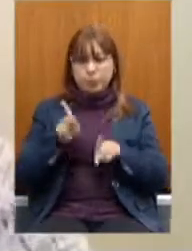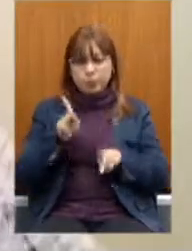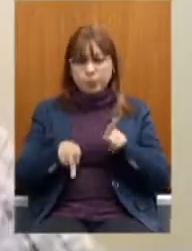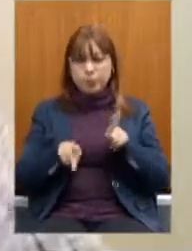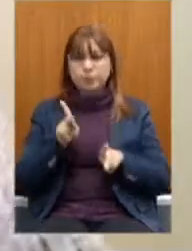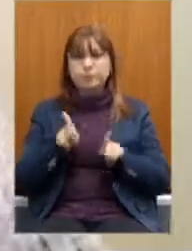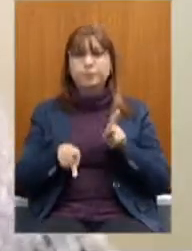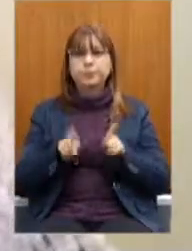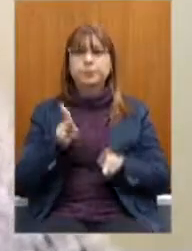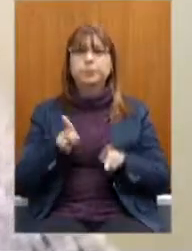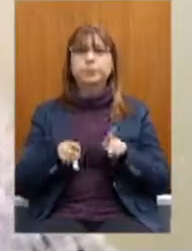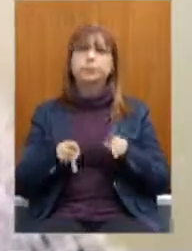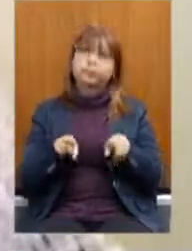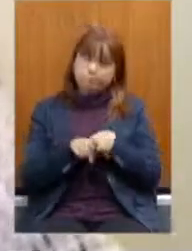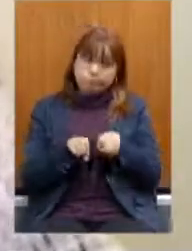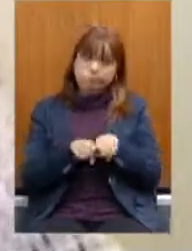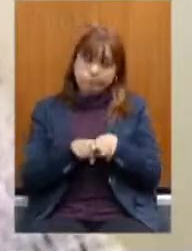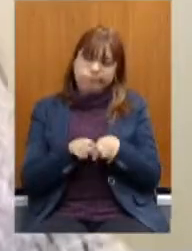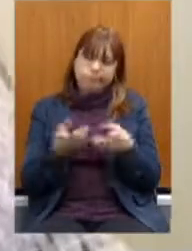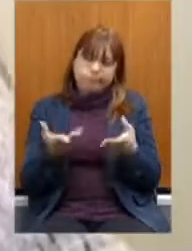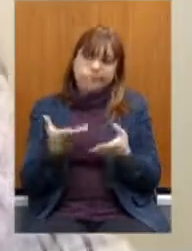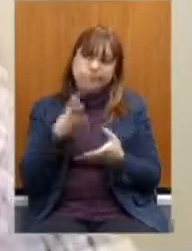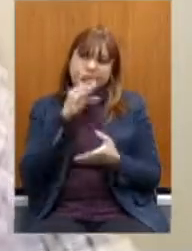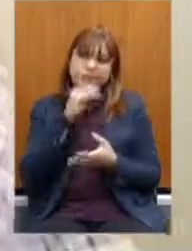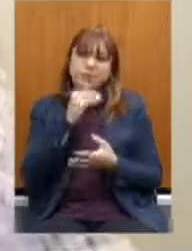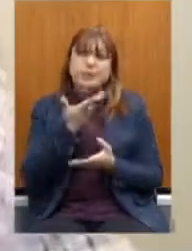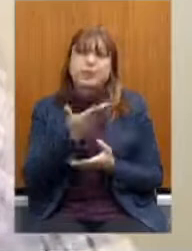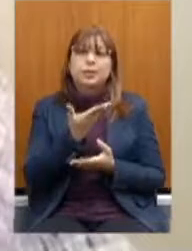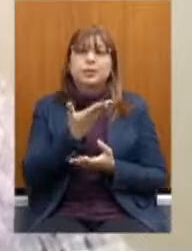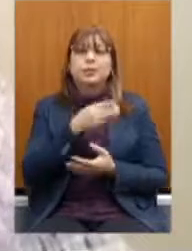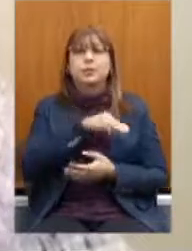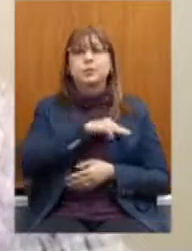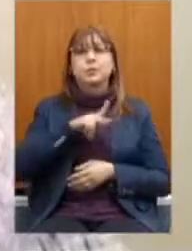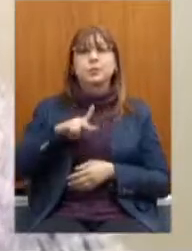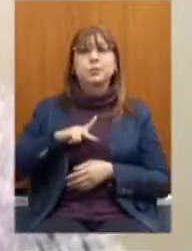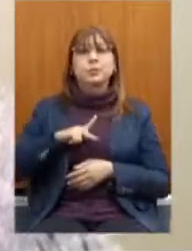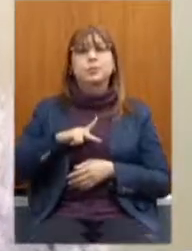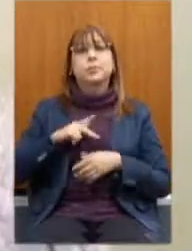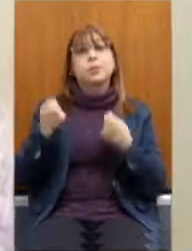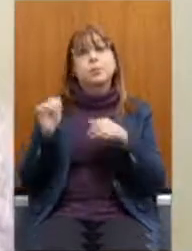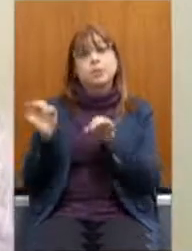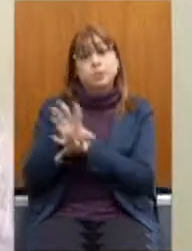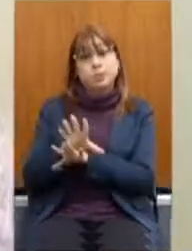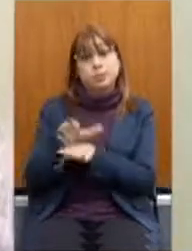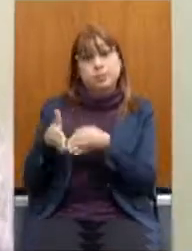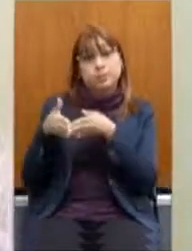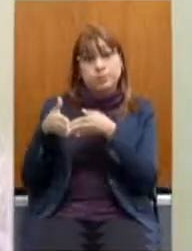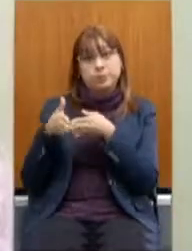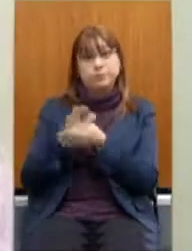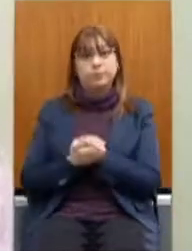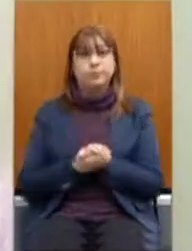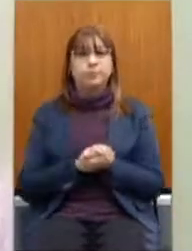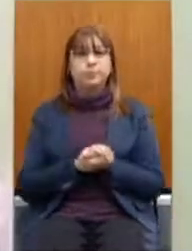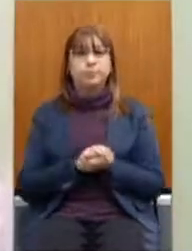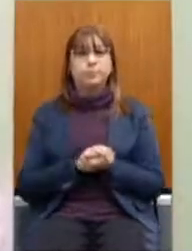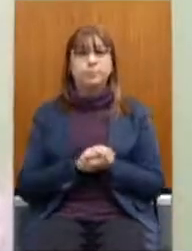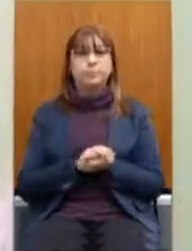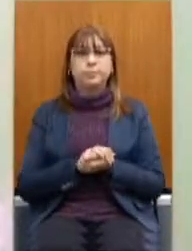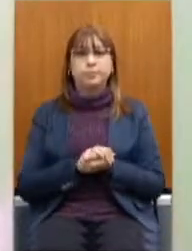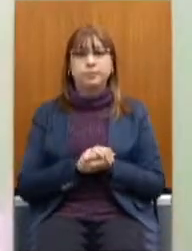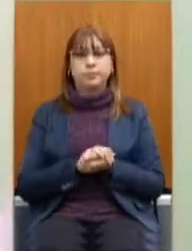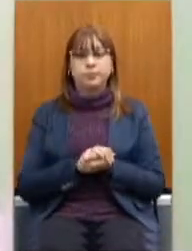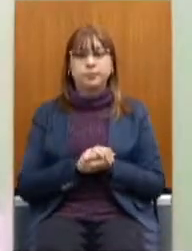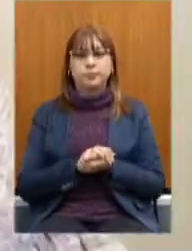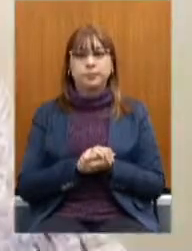que também são servidores do Ministério Público, é claro, que é sobre a migração. Deputada, conclua, por favor. Então,